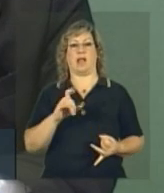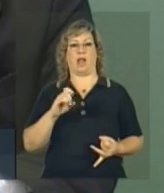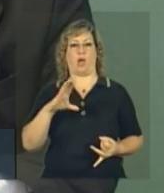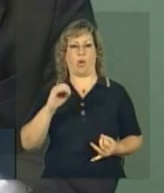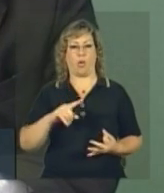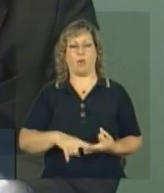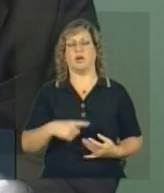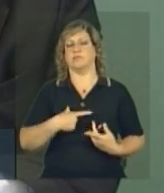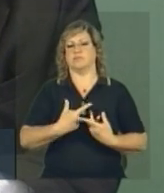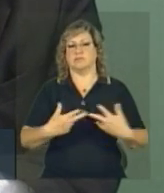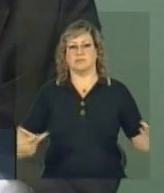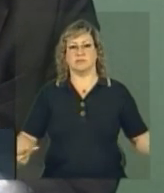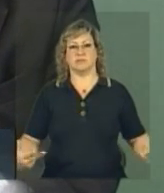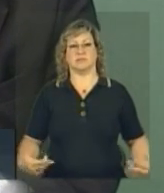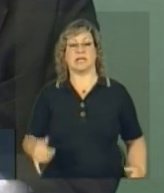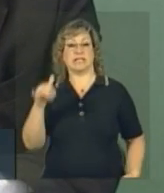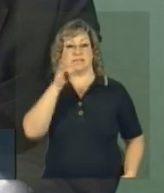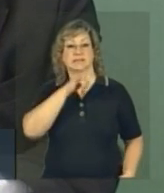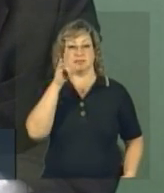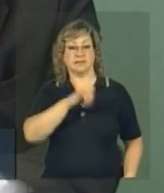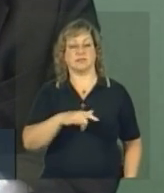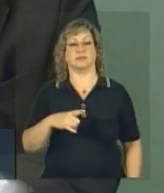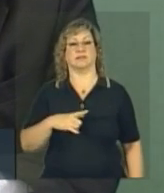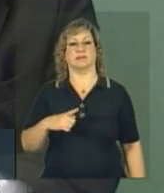Por causa da quantidade de empresas aqui. Itália, Telecom.